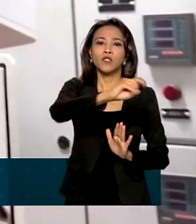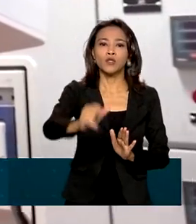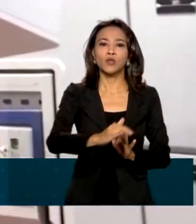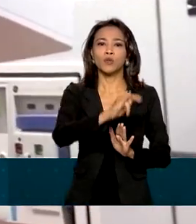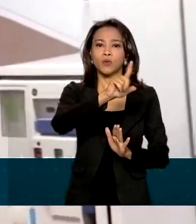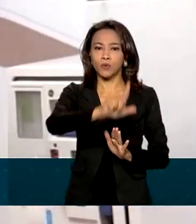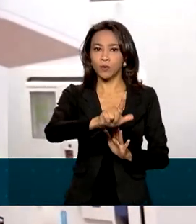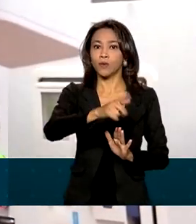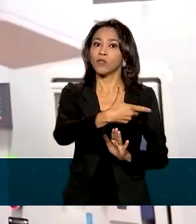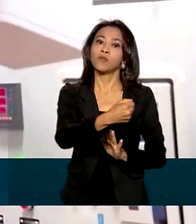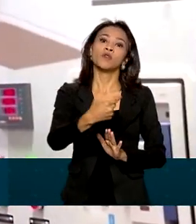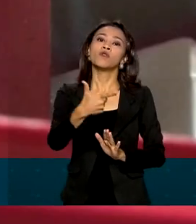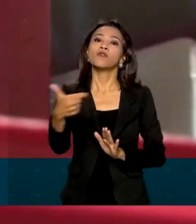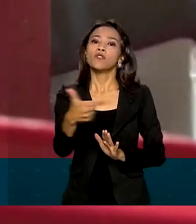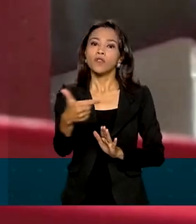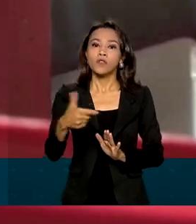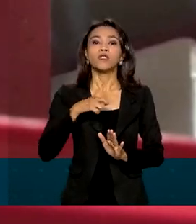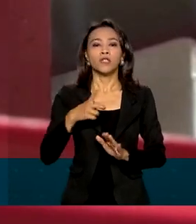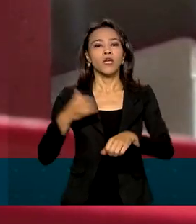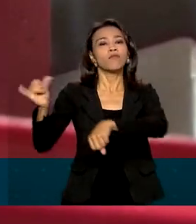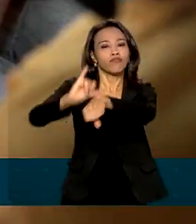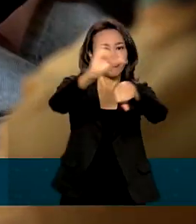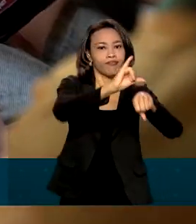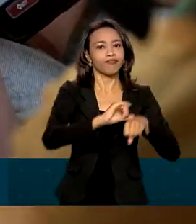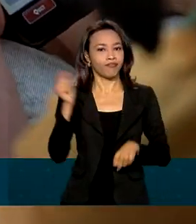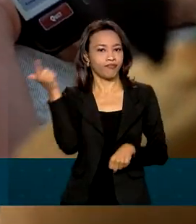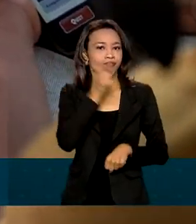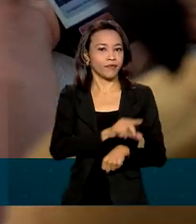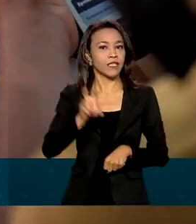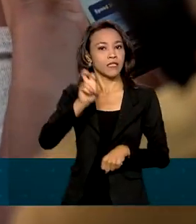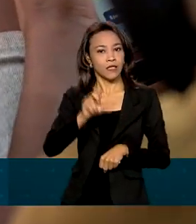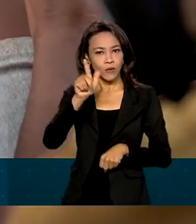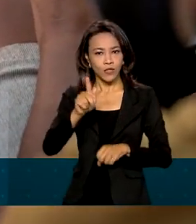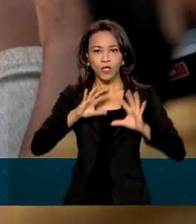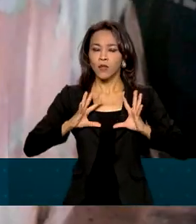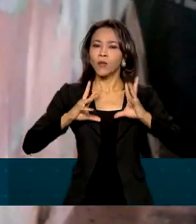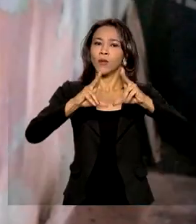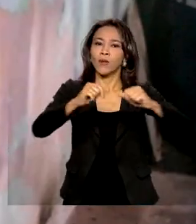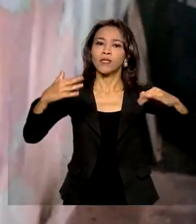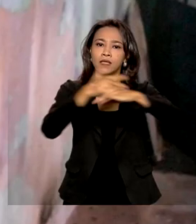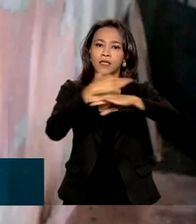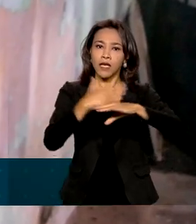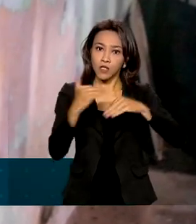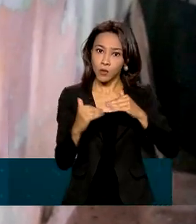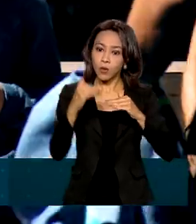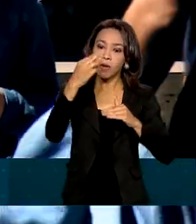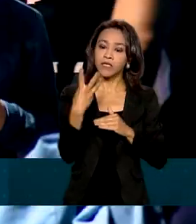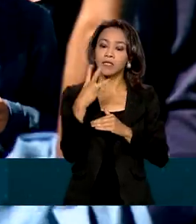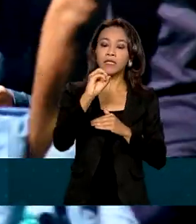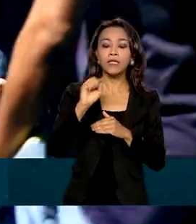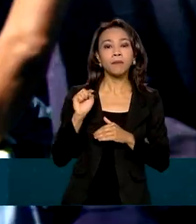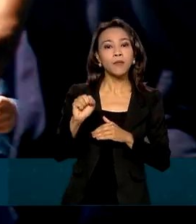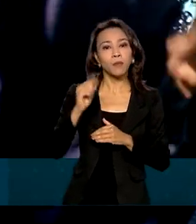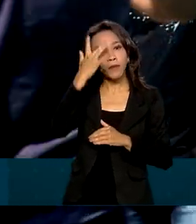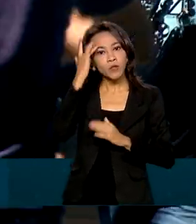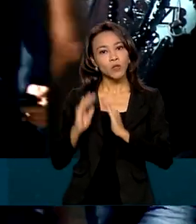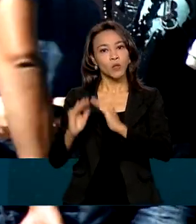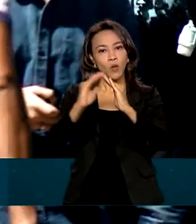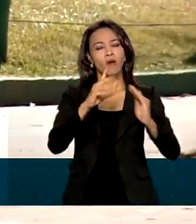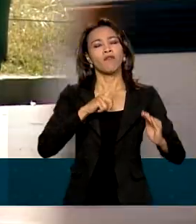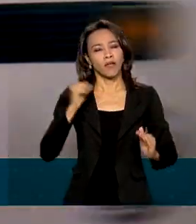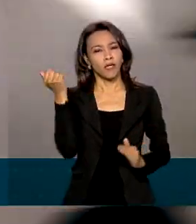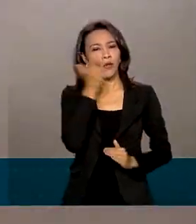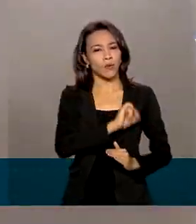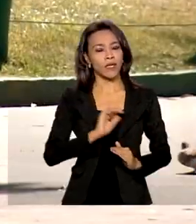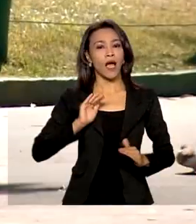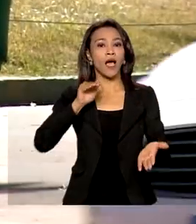as capitais brasileiras já tenham o 5G. Todas as cidades com mais de 30 mil habitantes serão beneficiadas